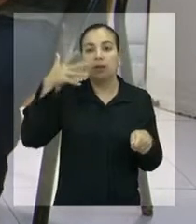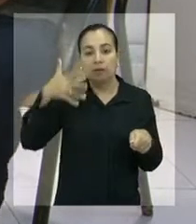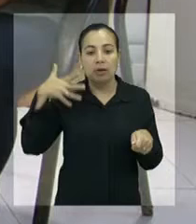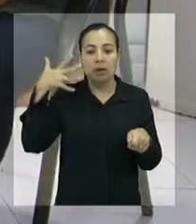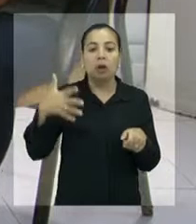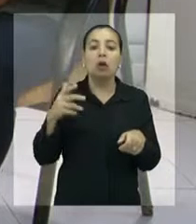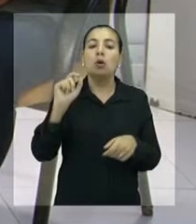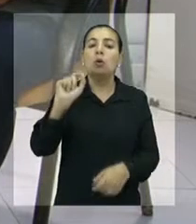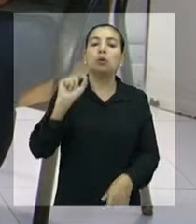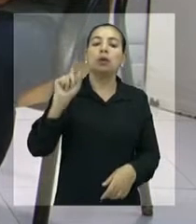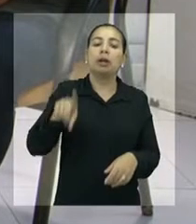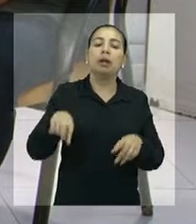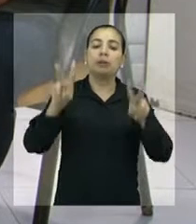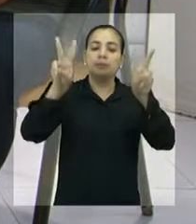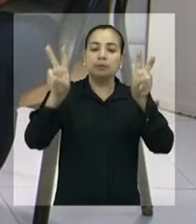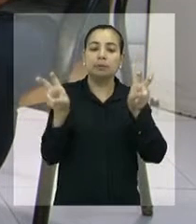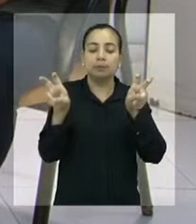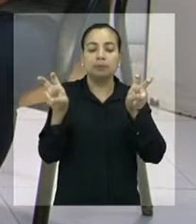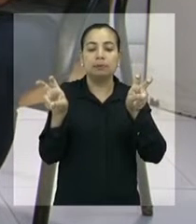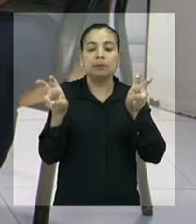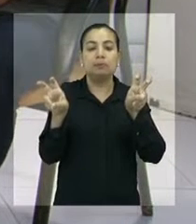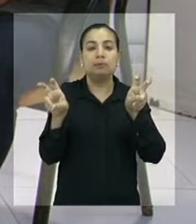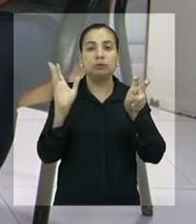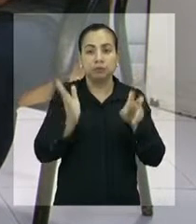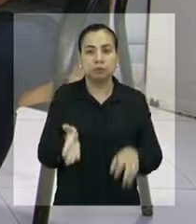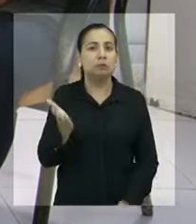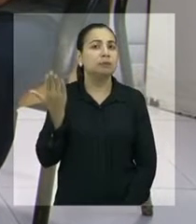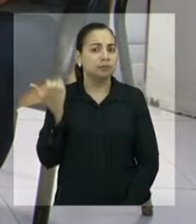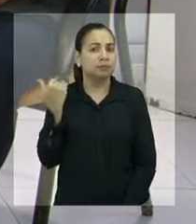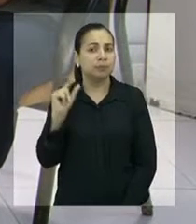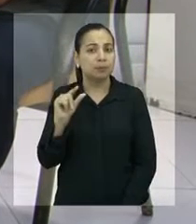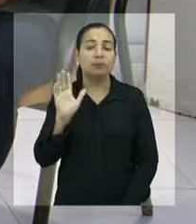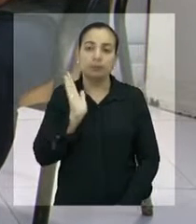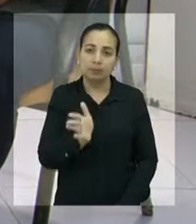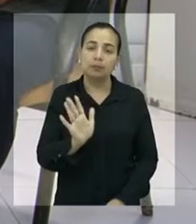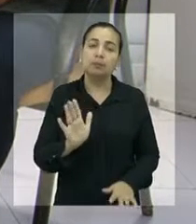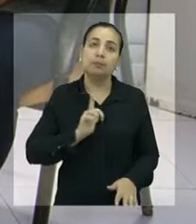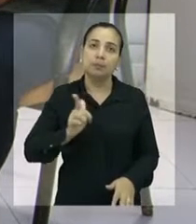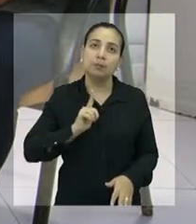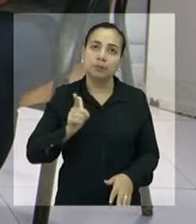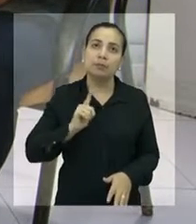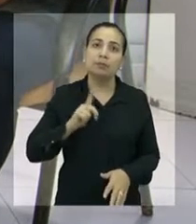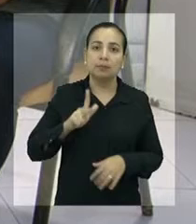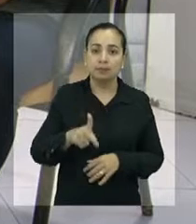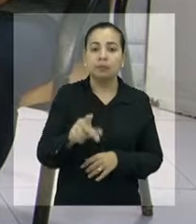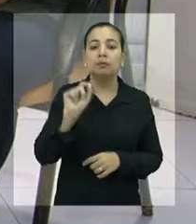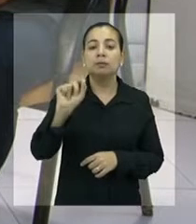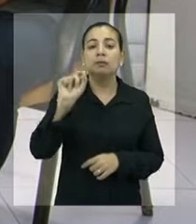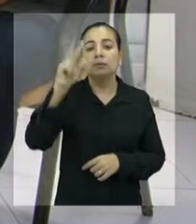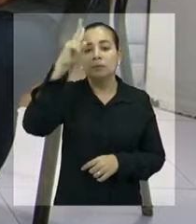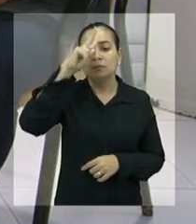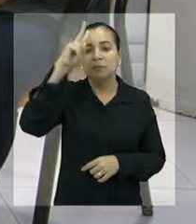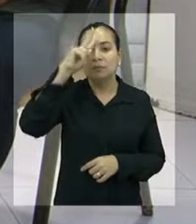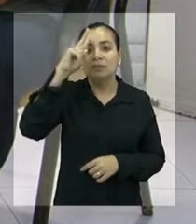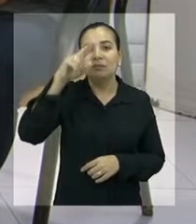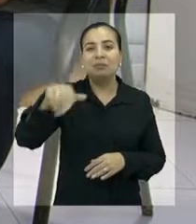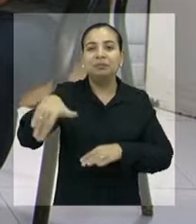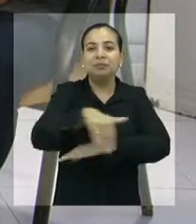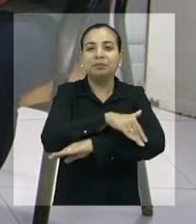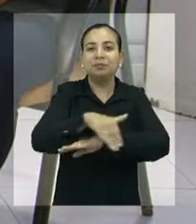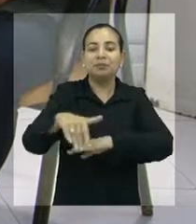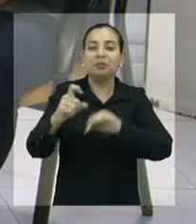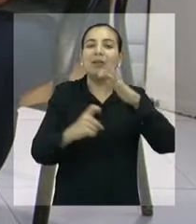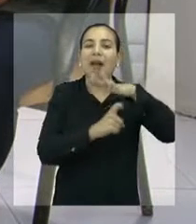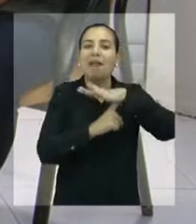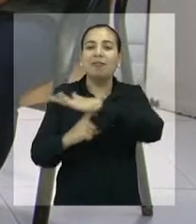um assunto que já um pouco passou, mas ainda tem repercussão, que foi aquela história da José Avelino, aquela